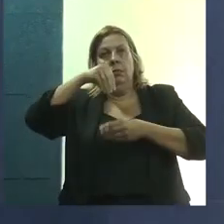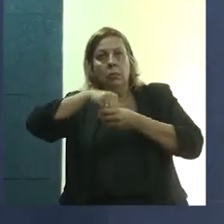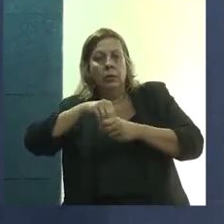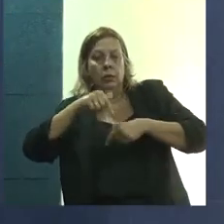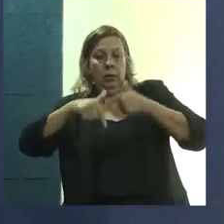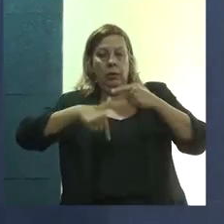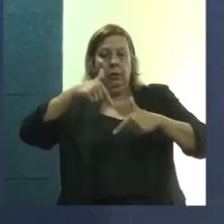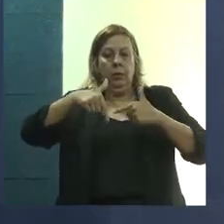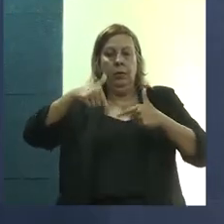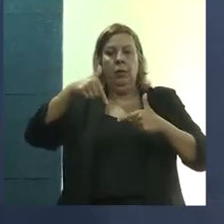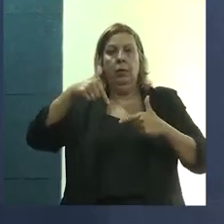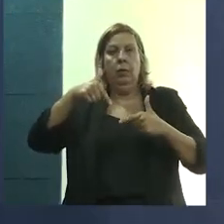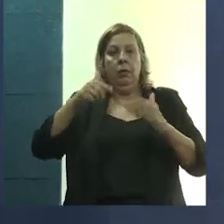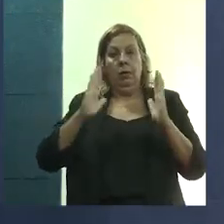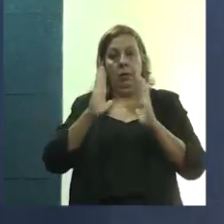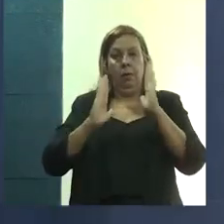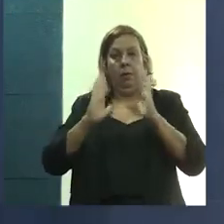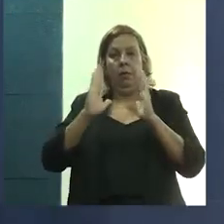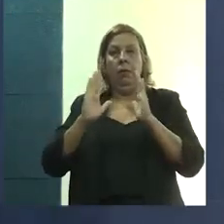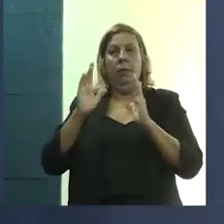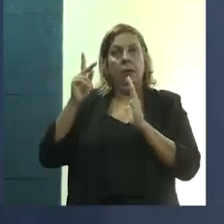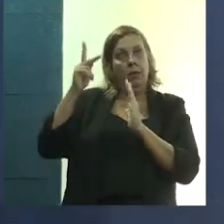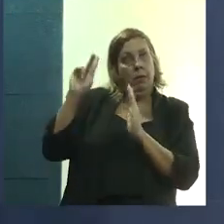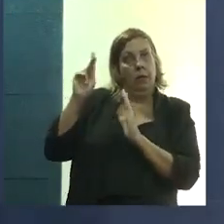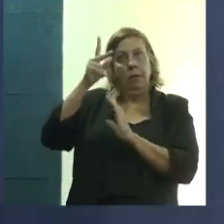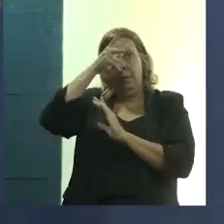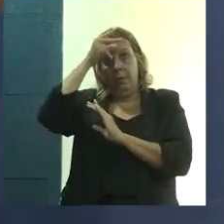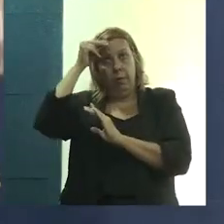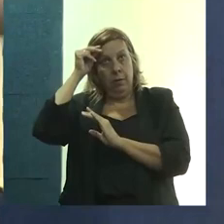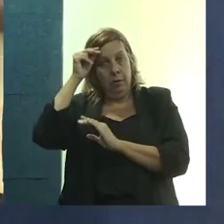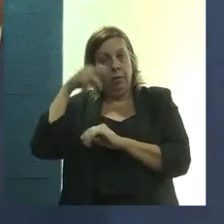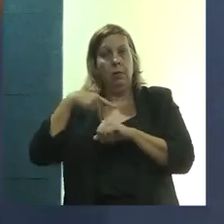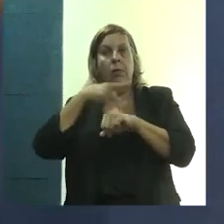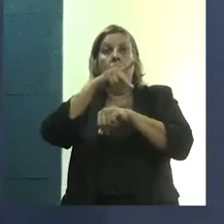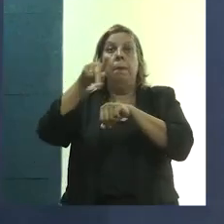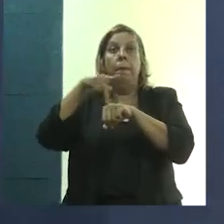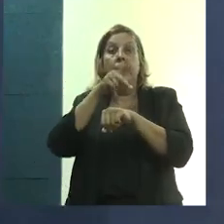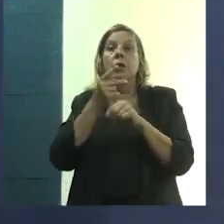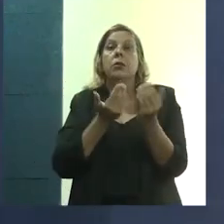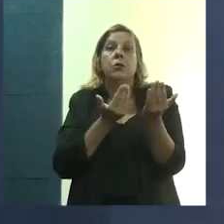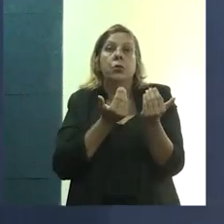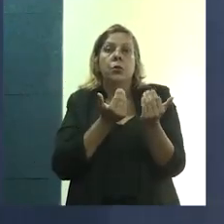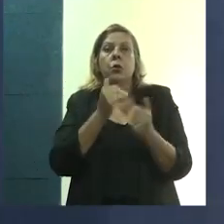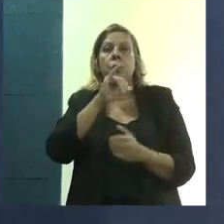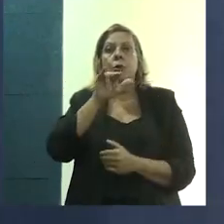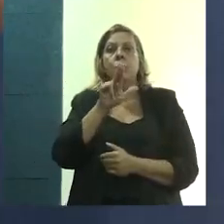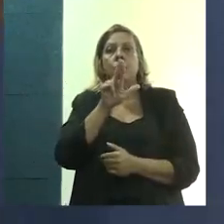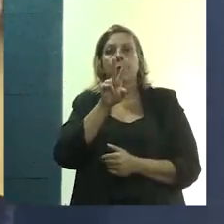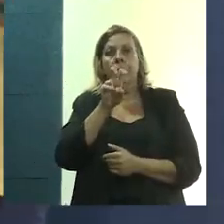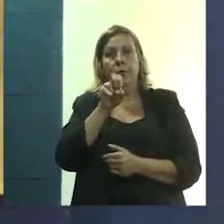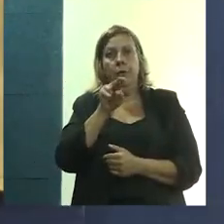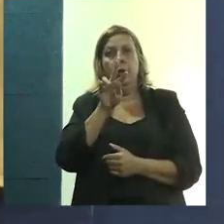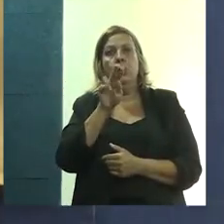da Prefeitura, que é, por exemplo, a Praça da Juventude, construída lá em Laranjeiras,